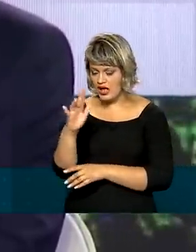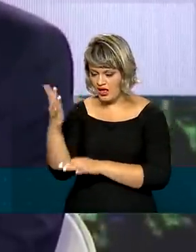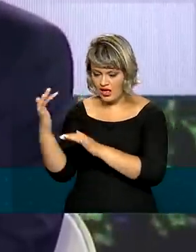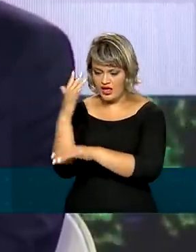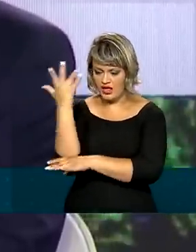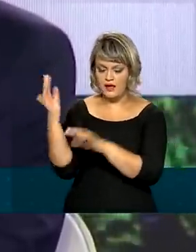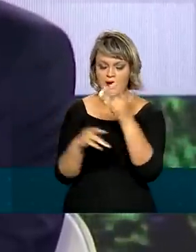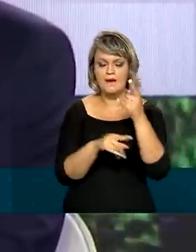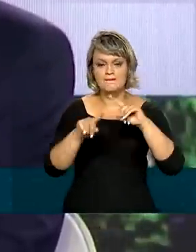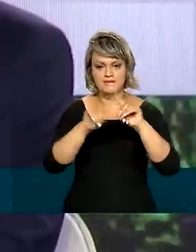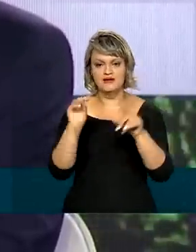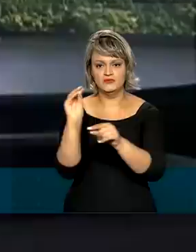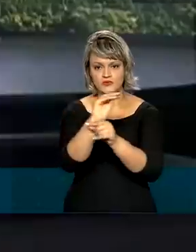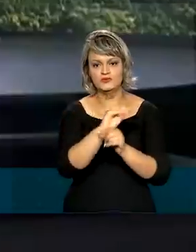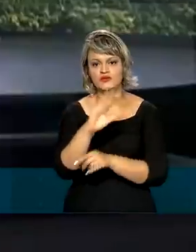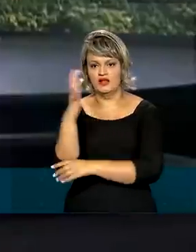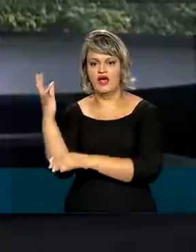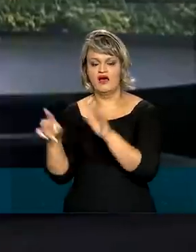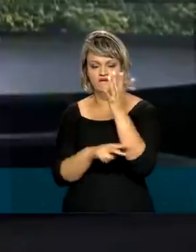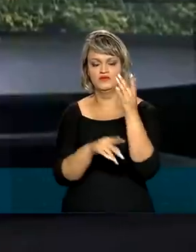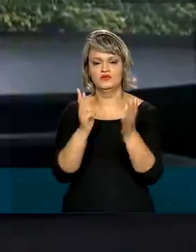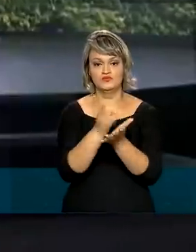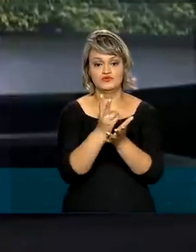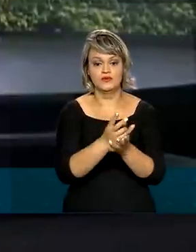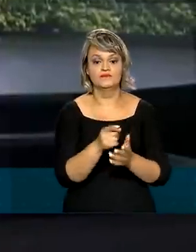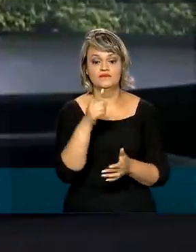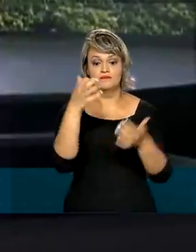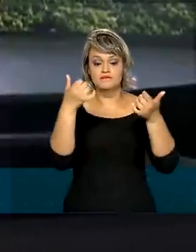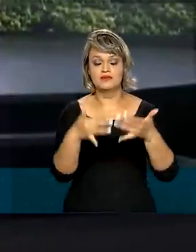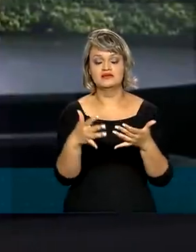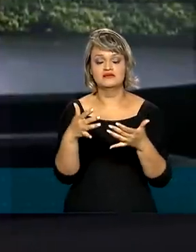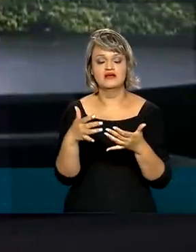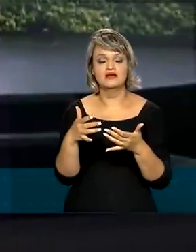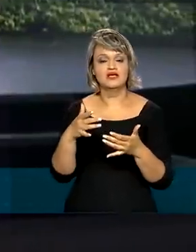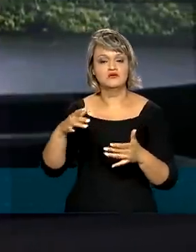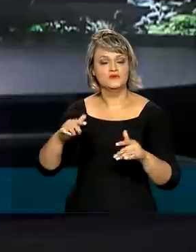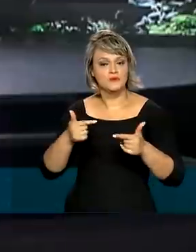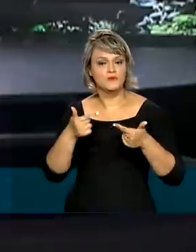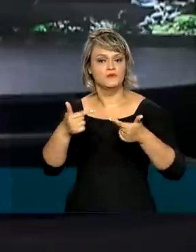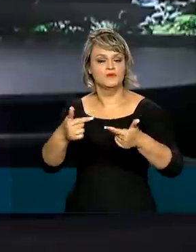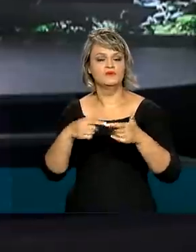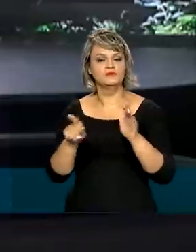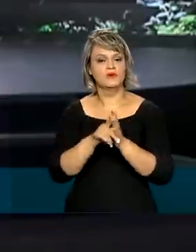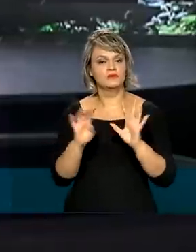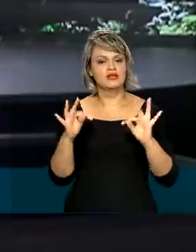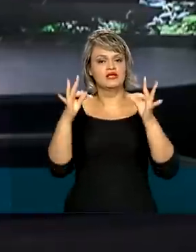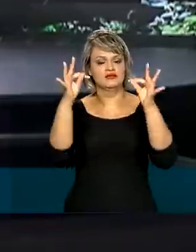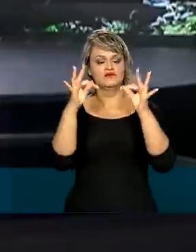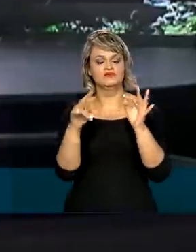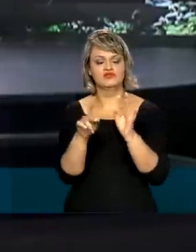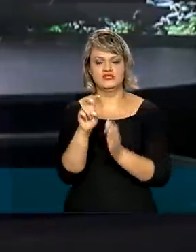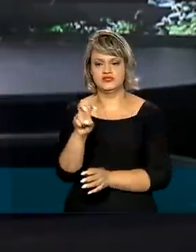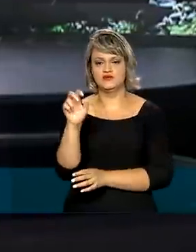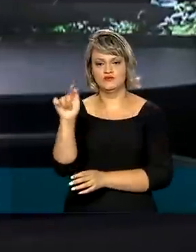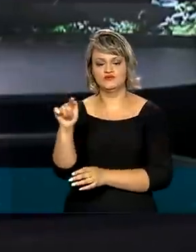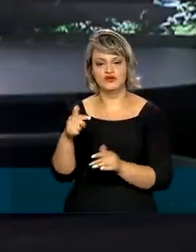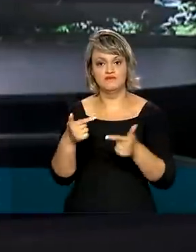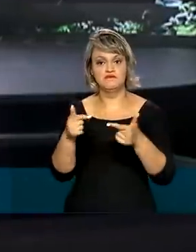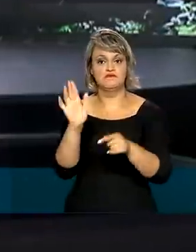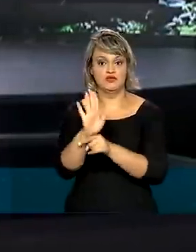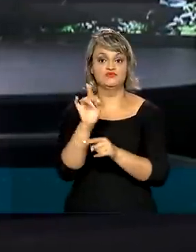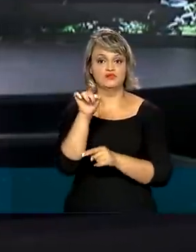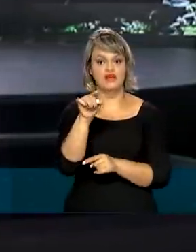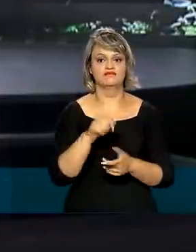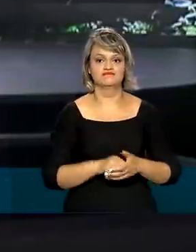a floresta intacta. Mourão também comentou sobre o impulso que a tecnologia 5G levará à região.